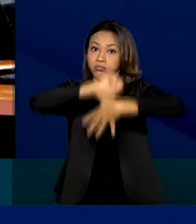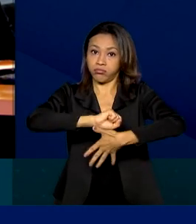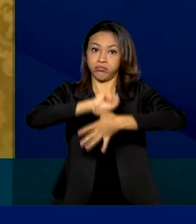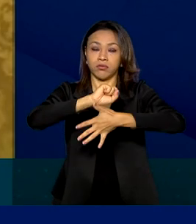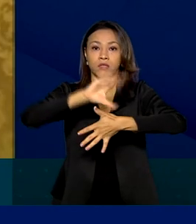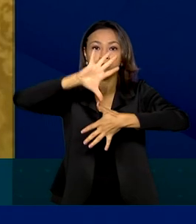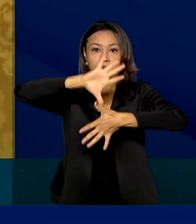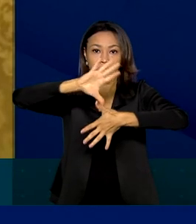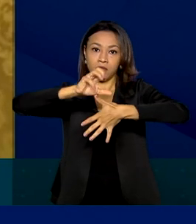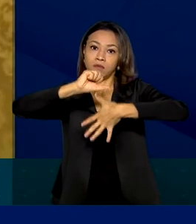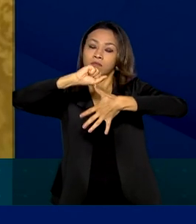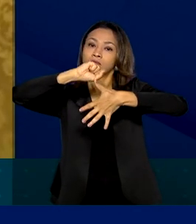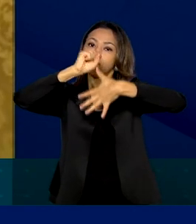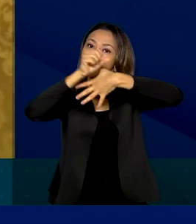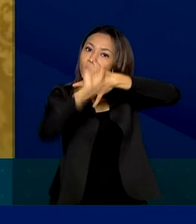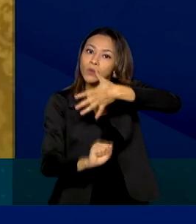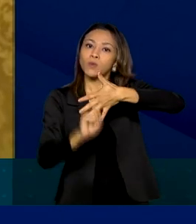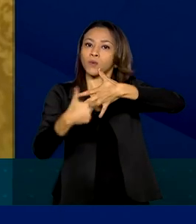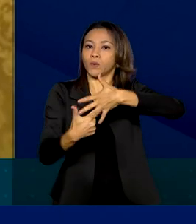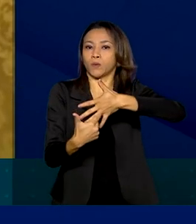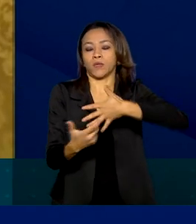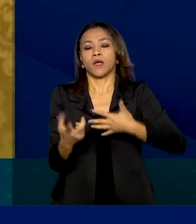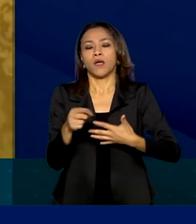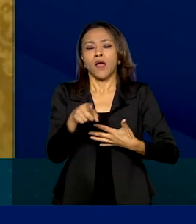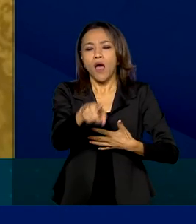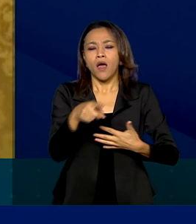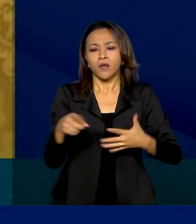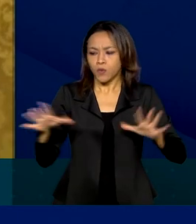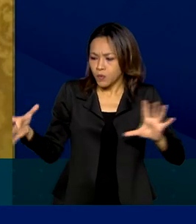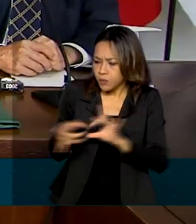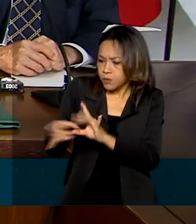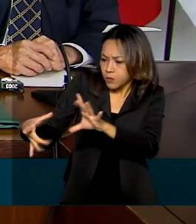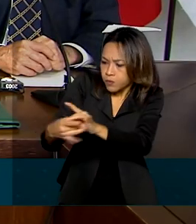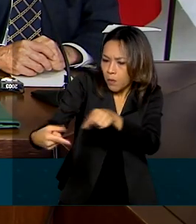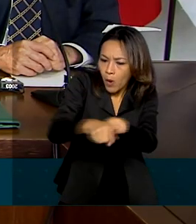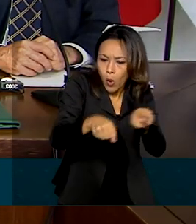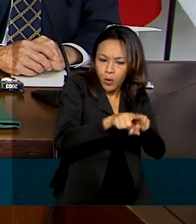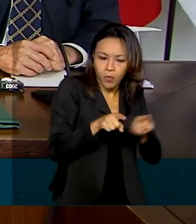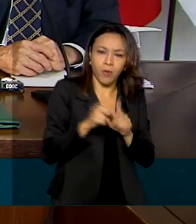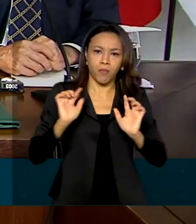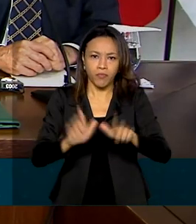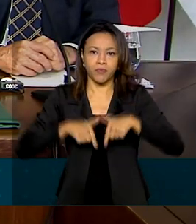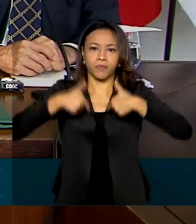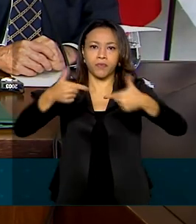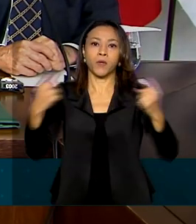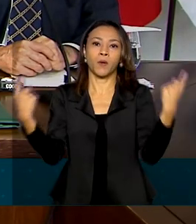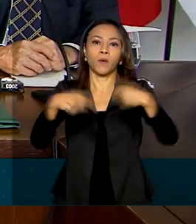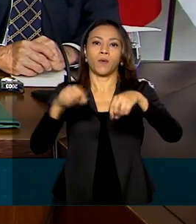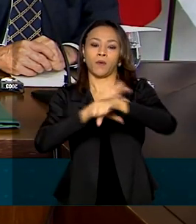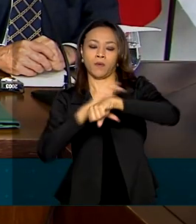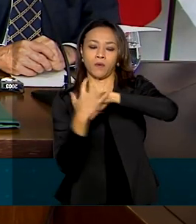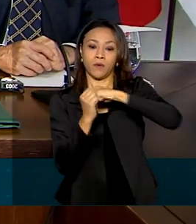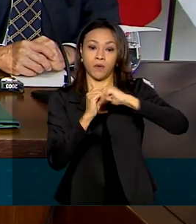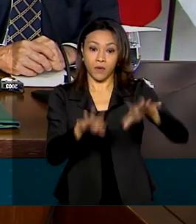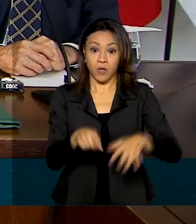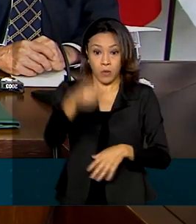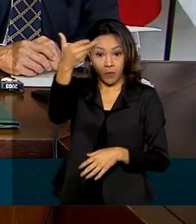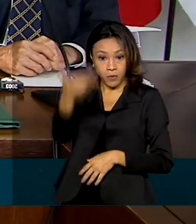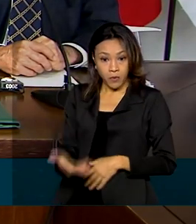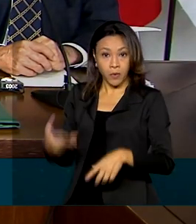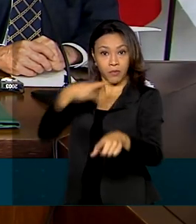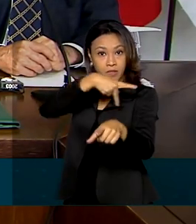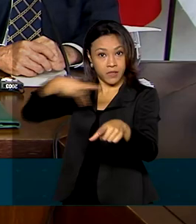comprometeram em unir forças na estratégia contra a Covid-19. O presidente Jair Bolsonaro listou as atuais